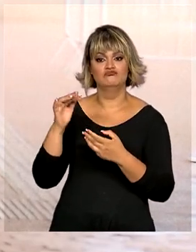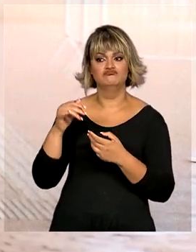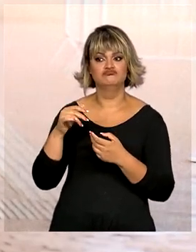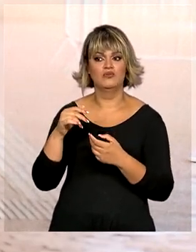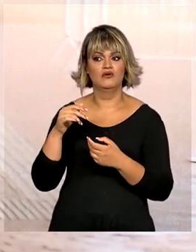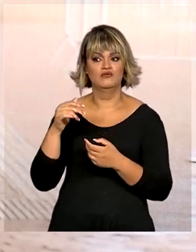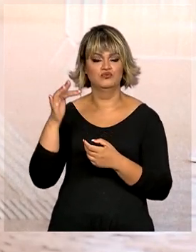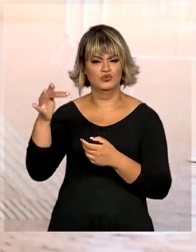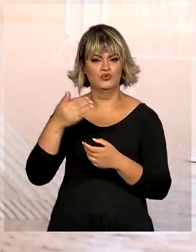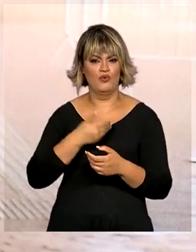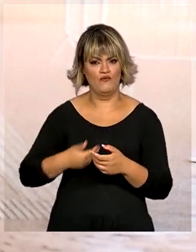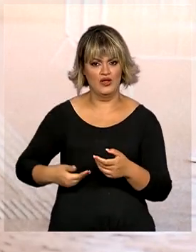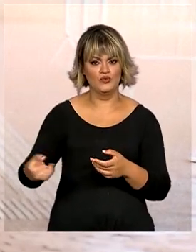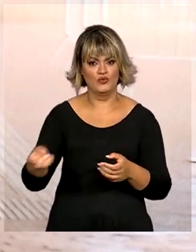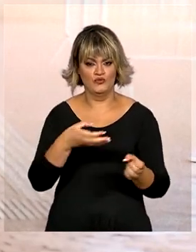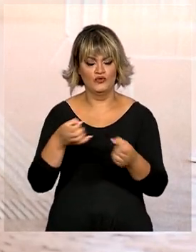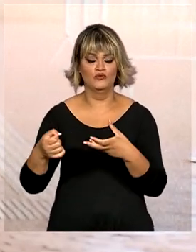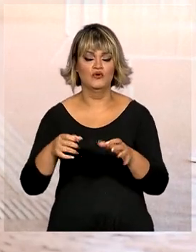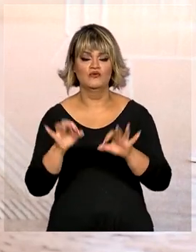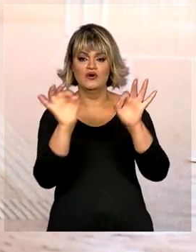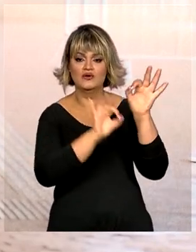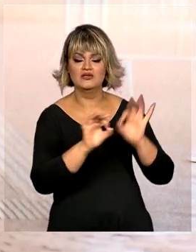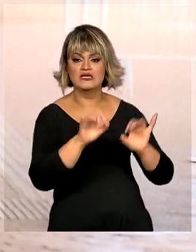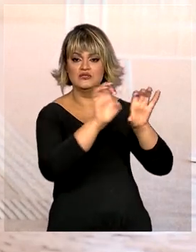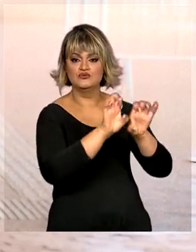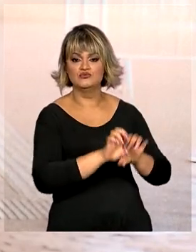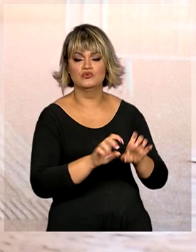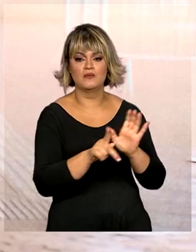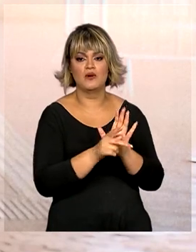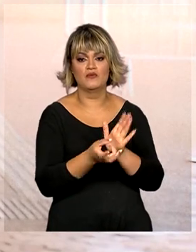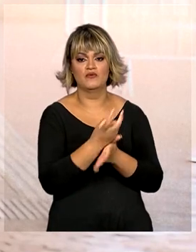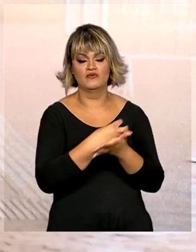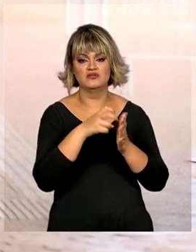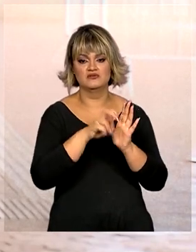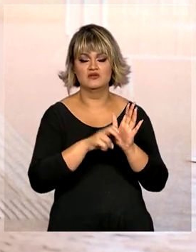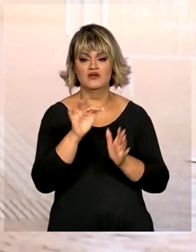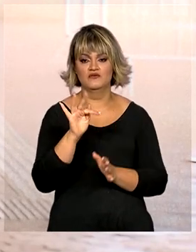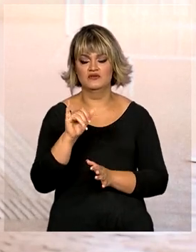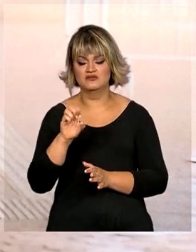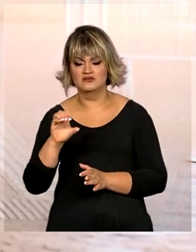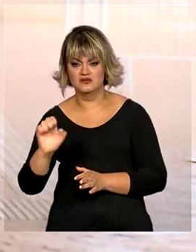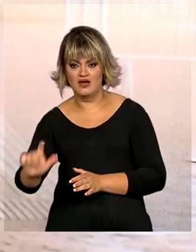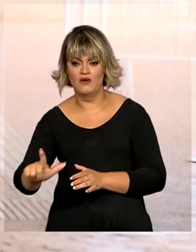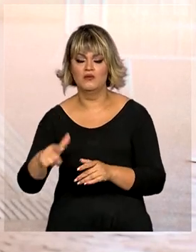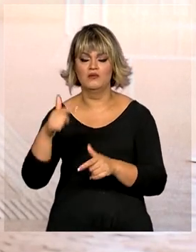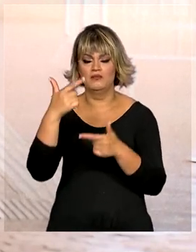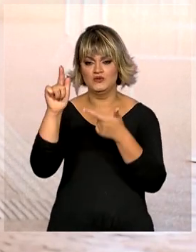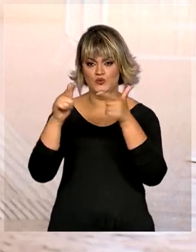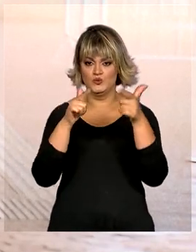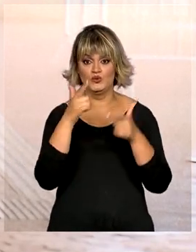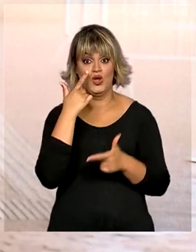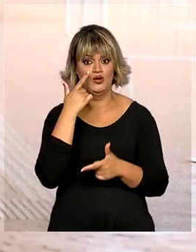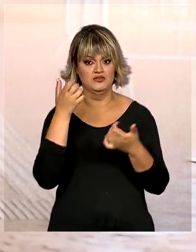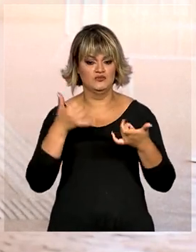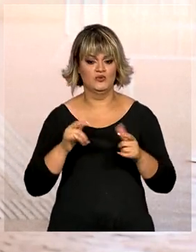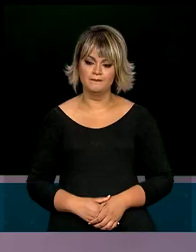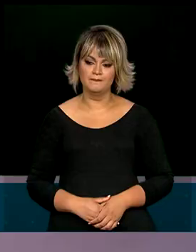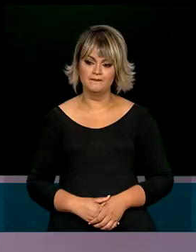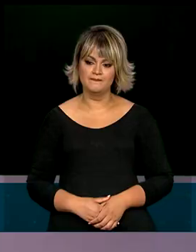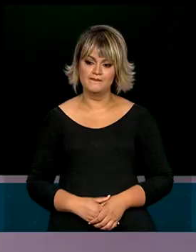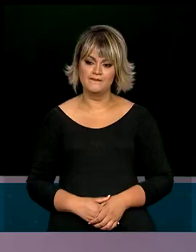governo é apresentar uma proposta de estrutura fiscal junto com uma reforma tributária. Vamos acompanhar o que ele disse.